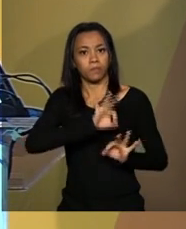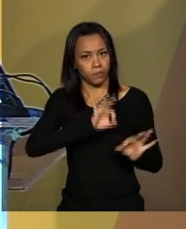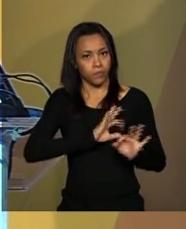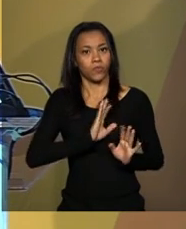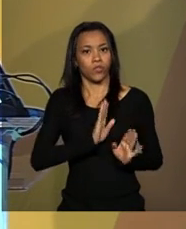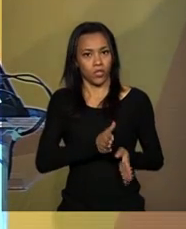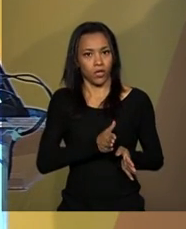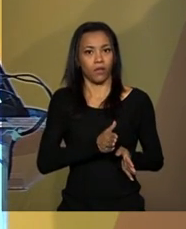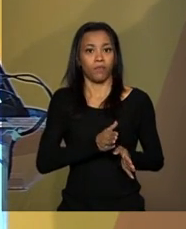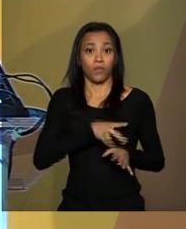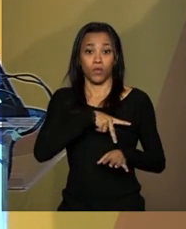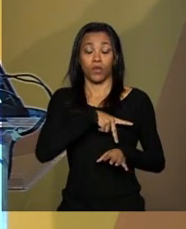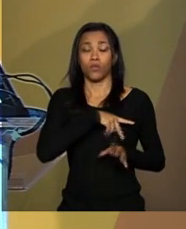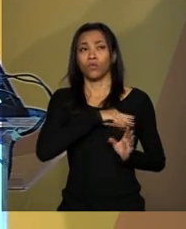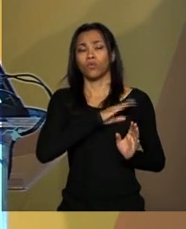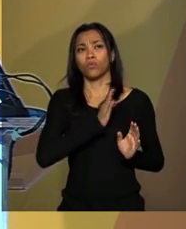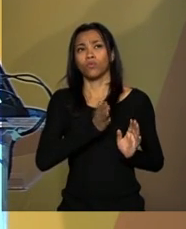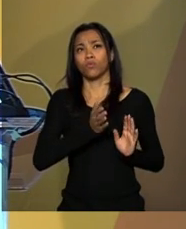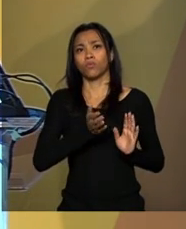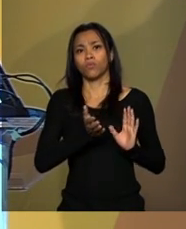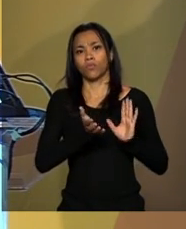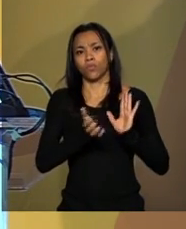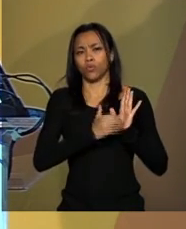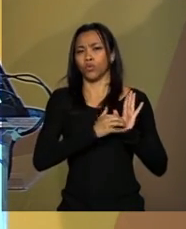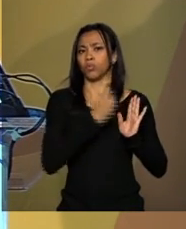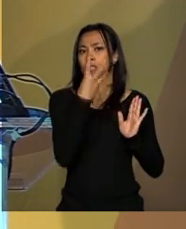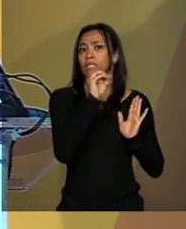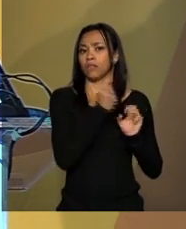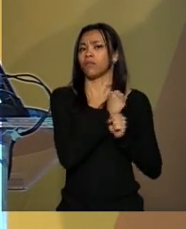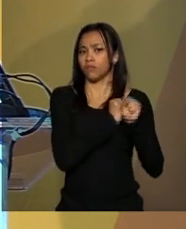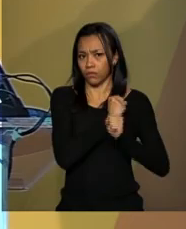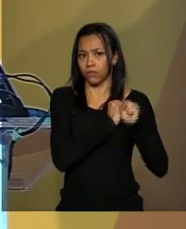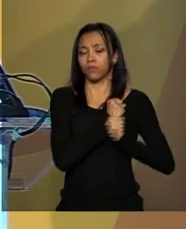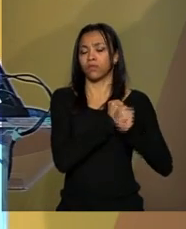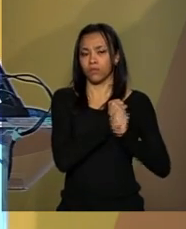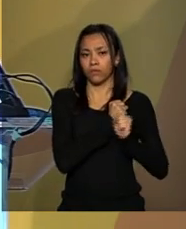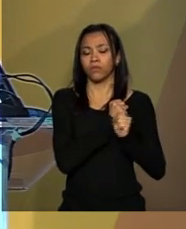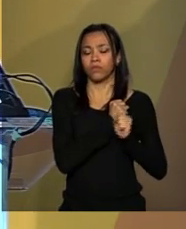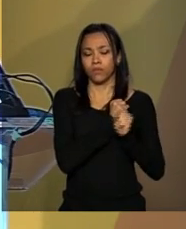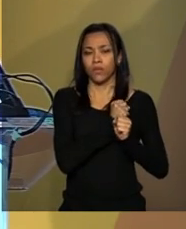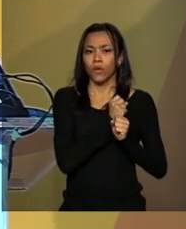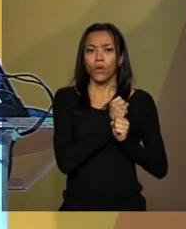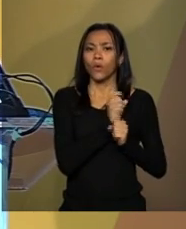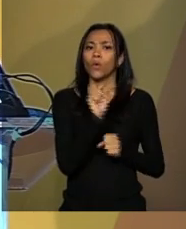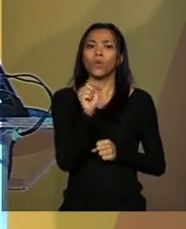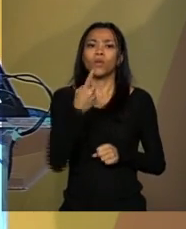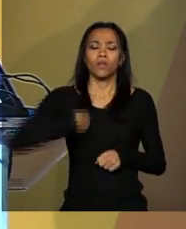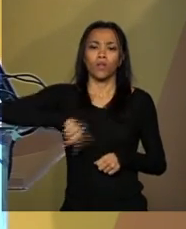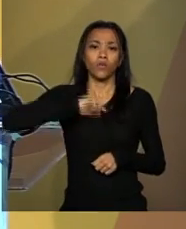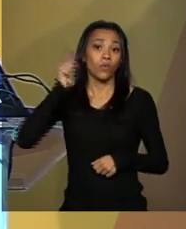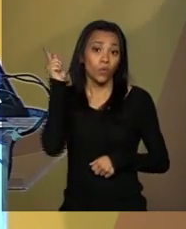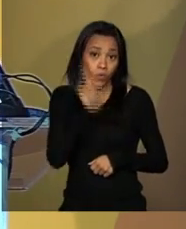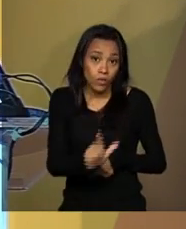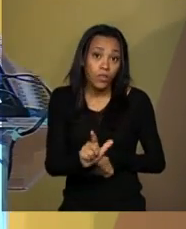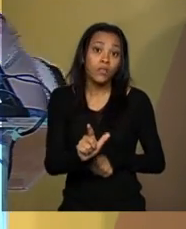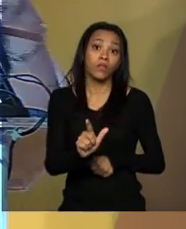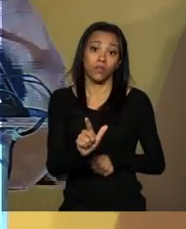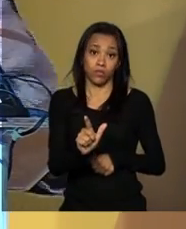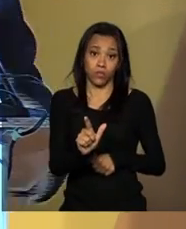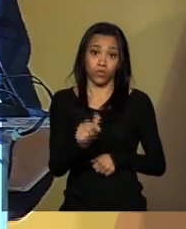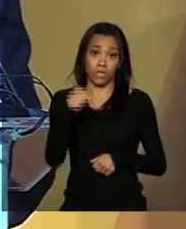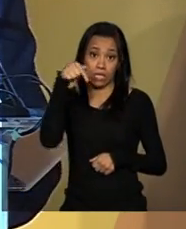do país nos últimos 30 anos, o que nós conseguimos na